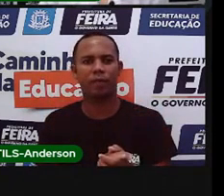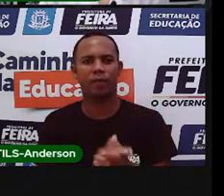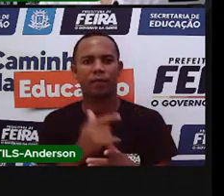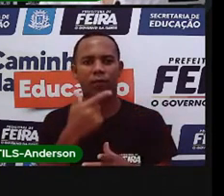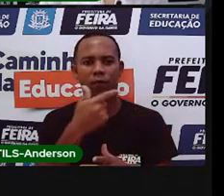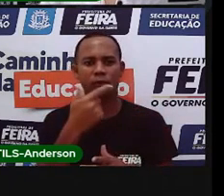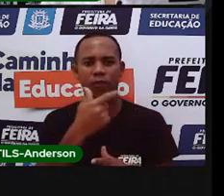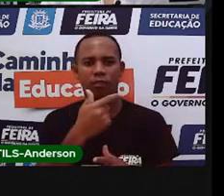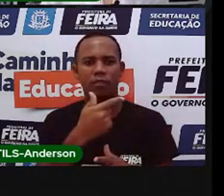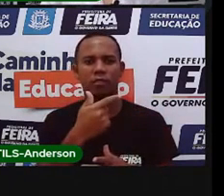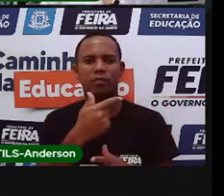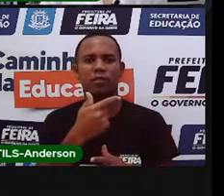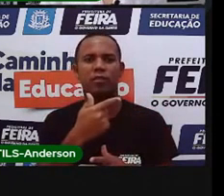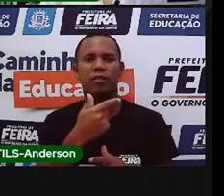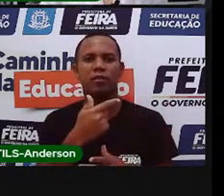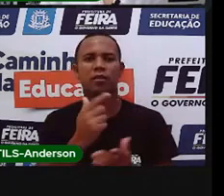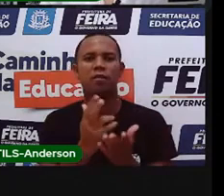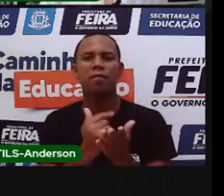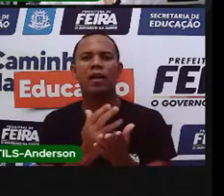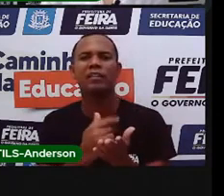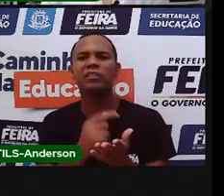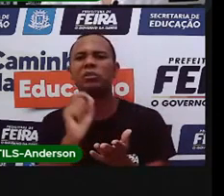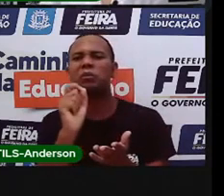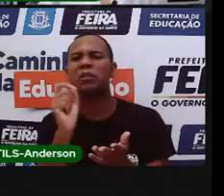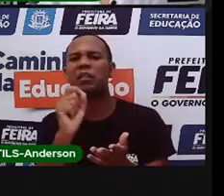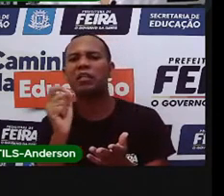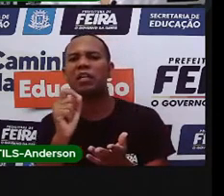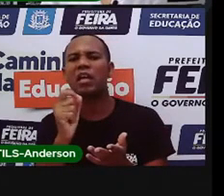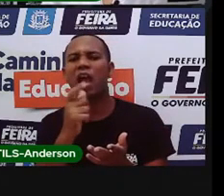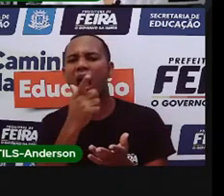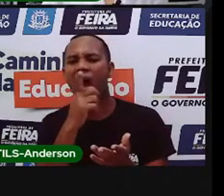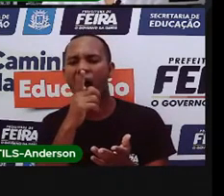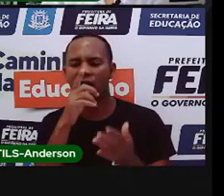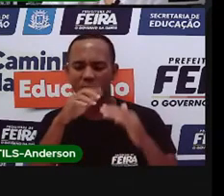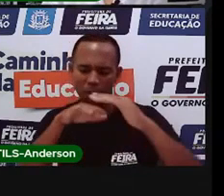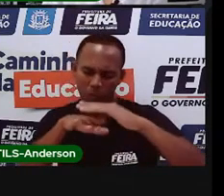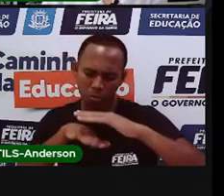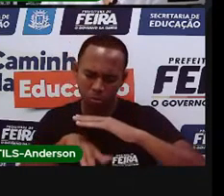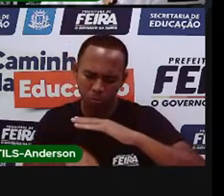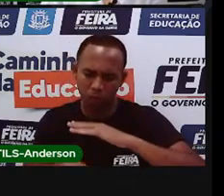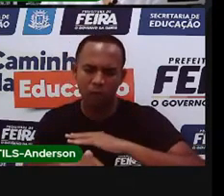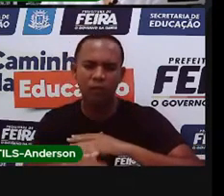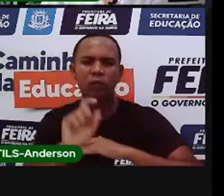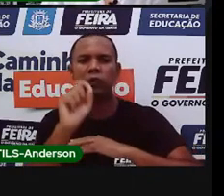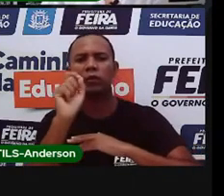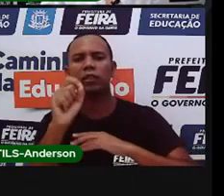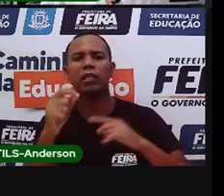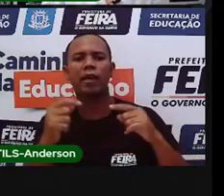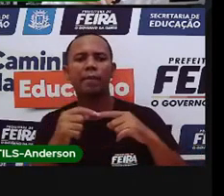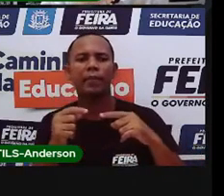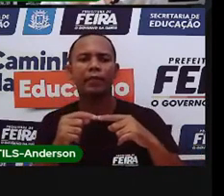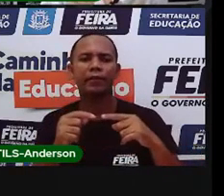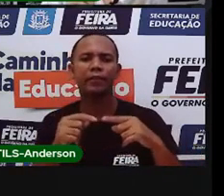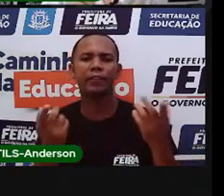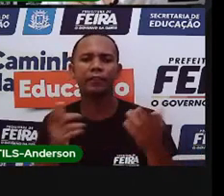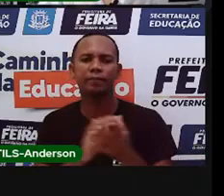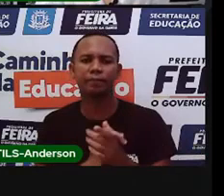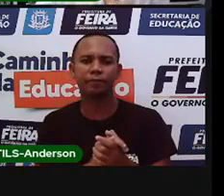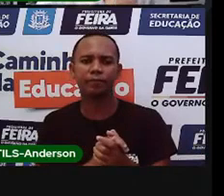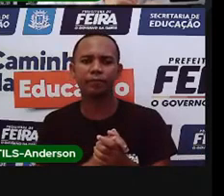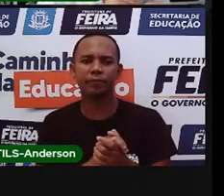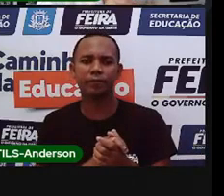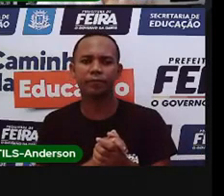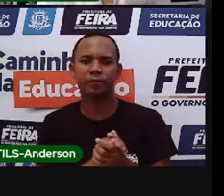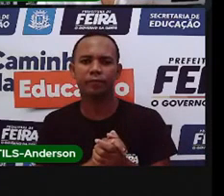imagem 2 está representando? Essa água vazando aí. O que a imagem 2 está representando? Não sabe ao